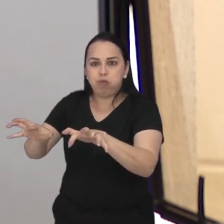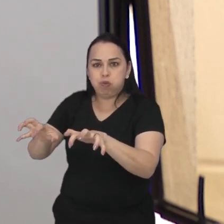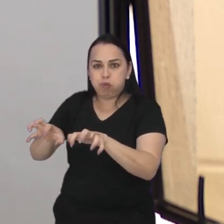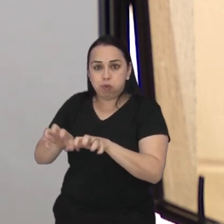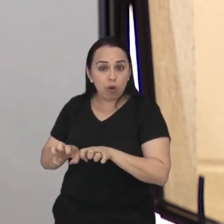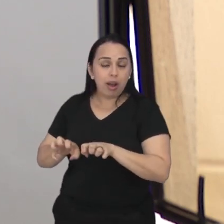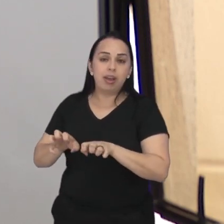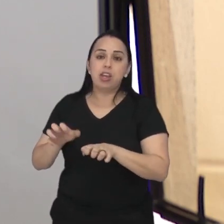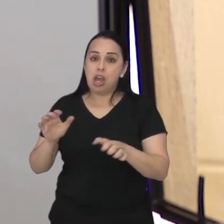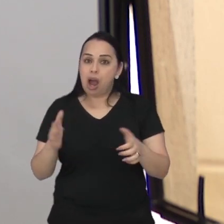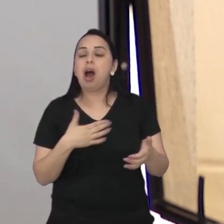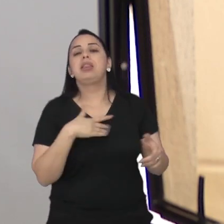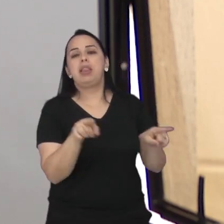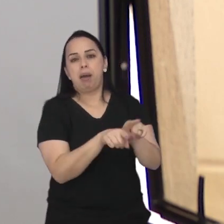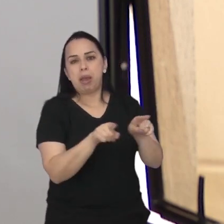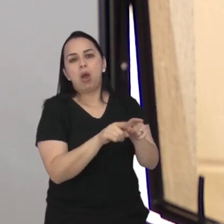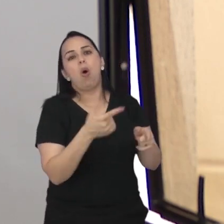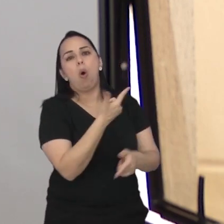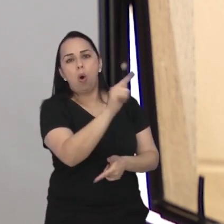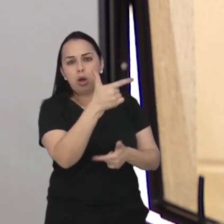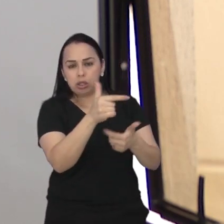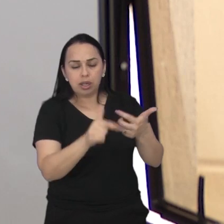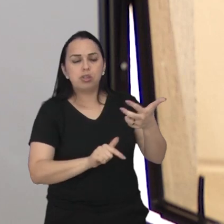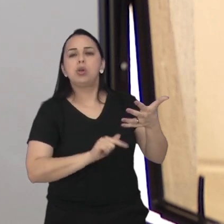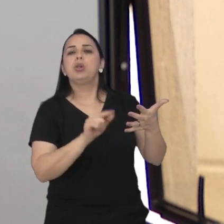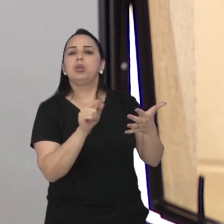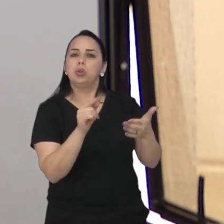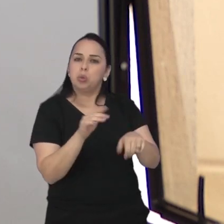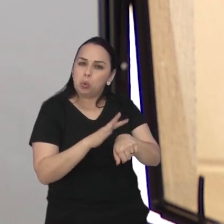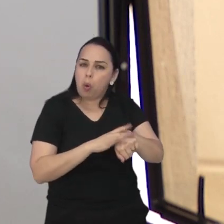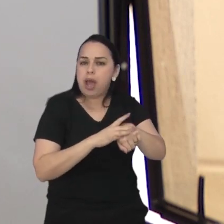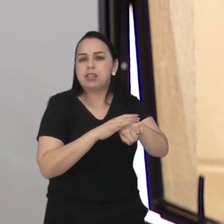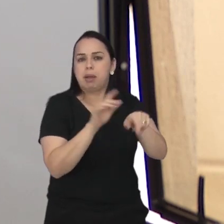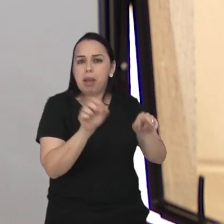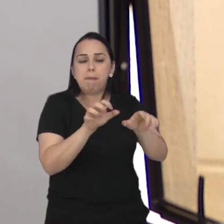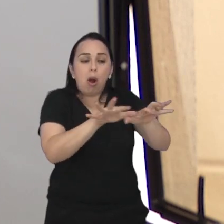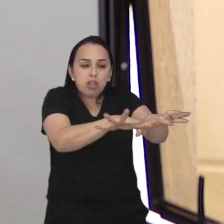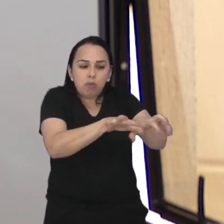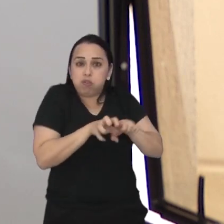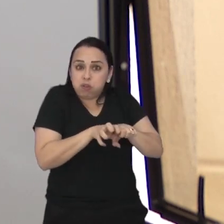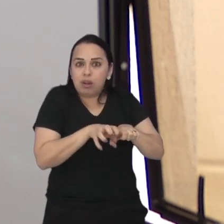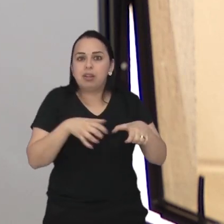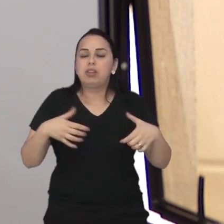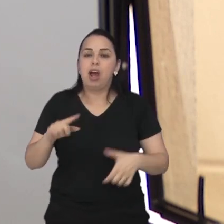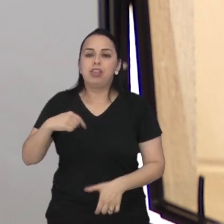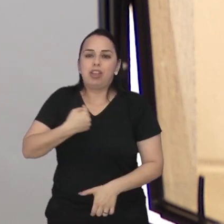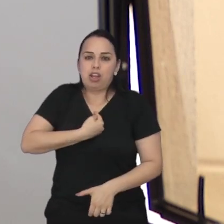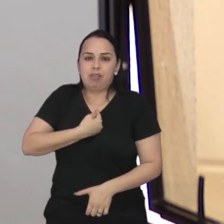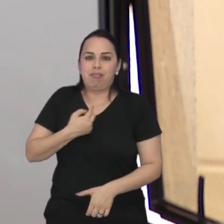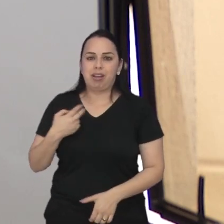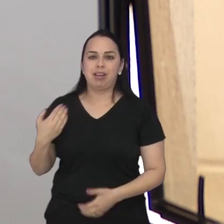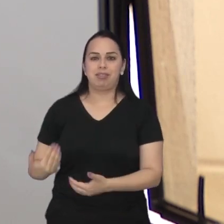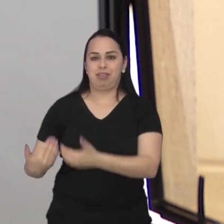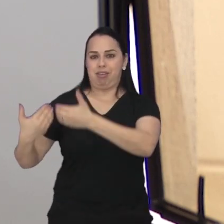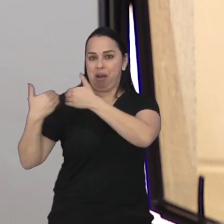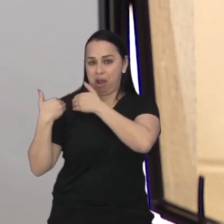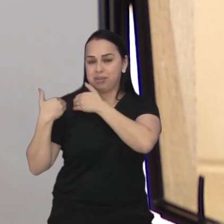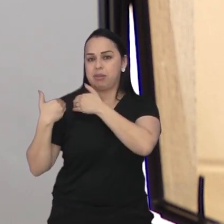e muitas outras doenças que podem ser controladas pela vacinação Então nós aqui como vereadores nós